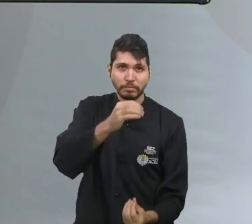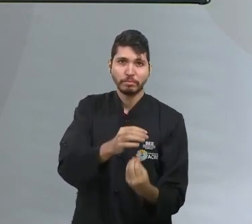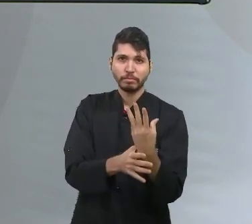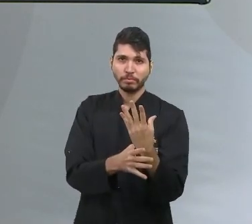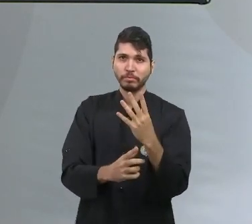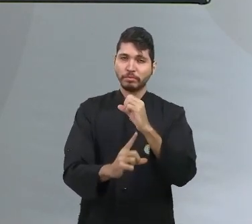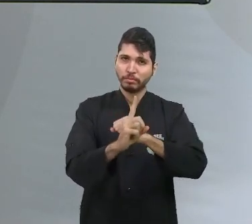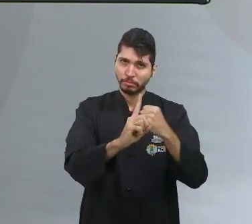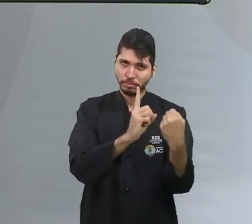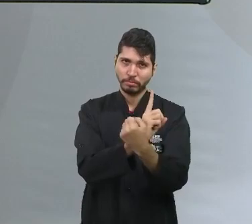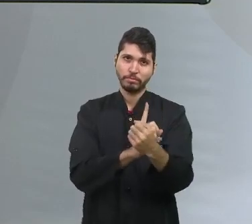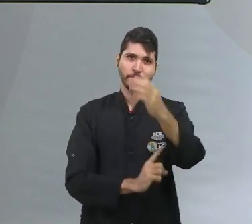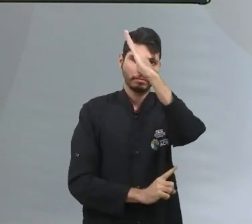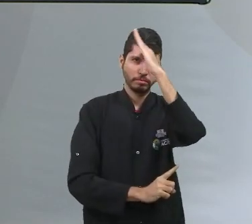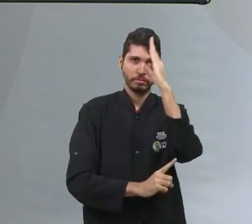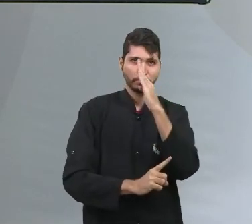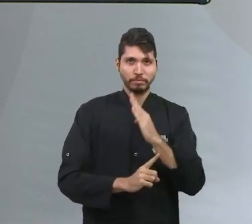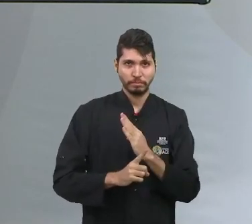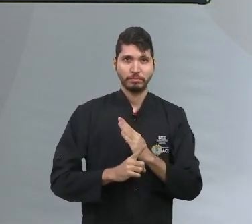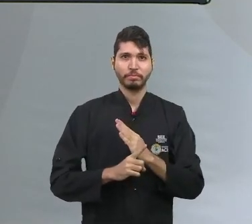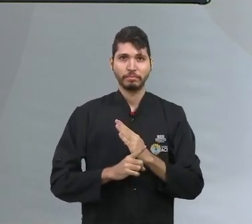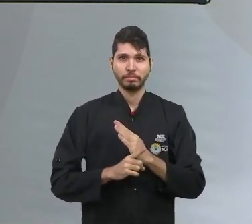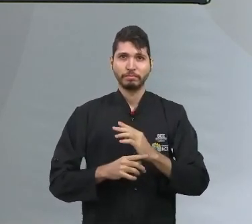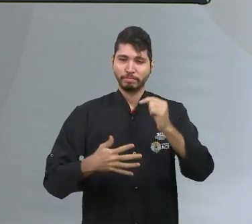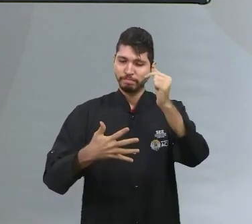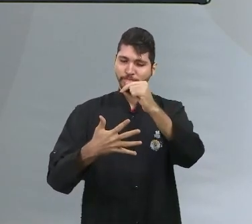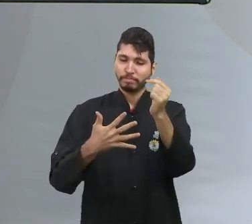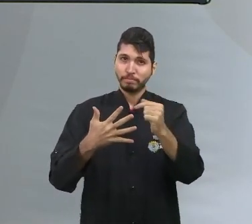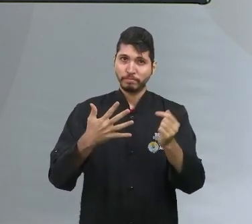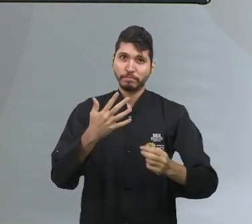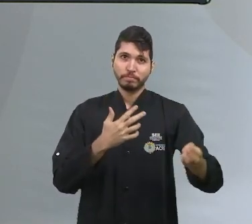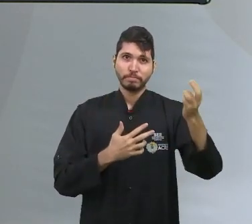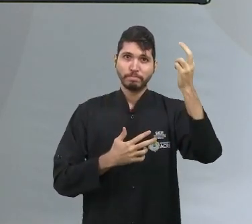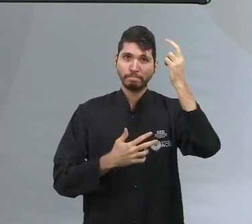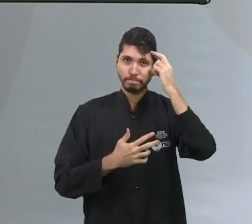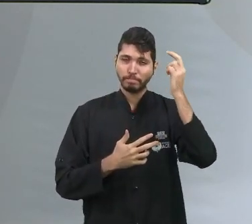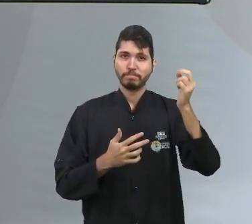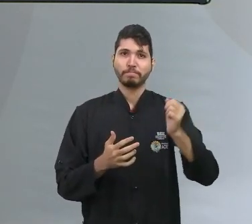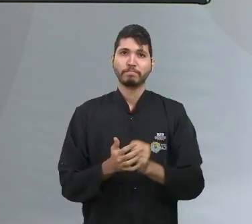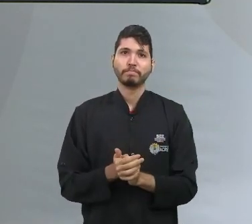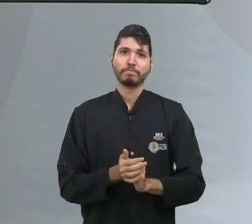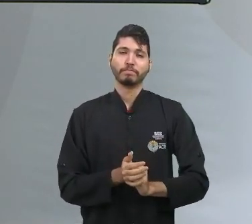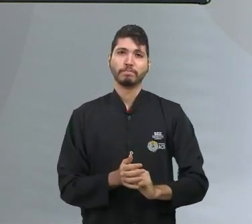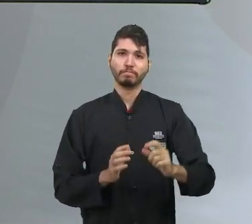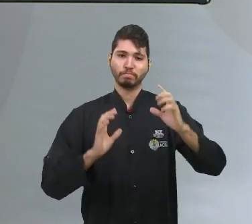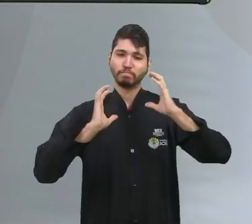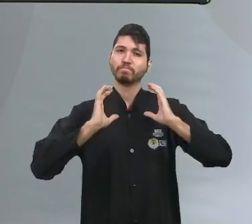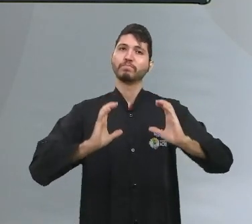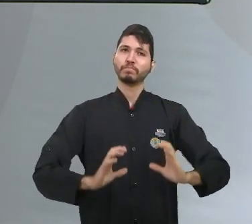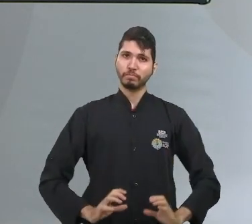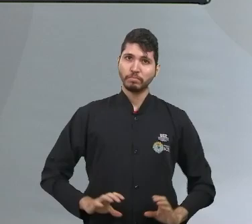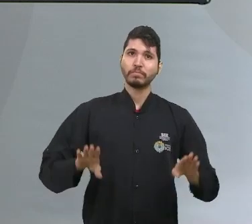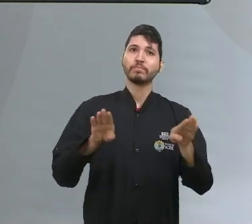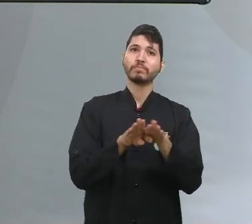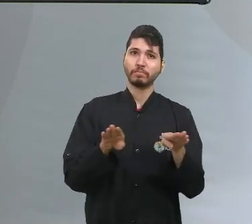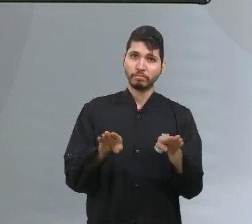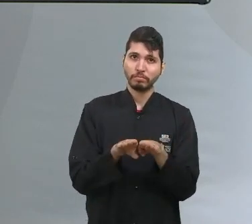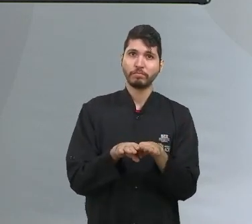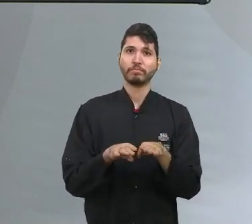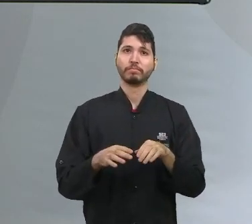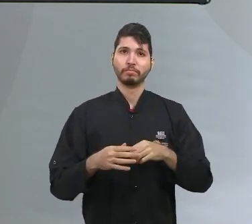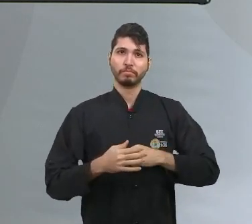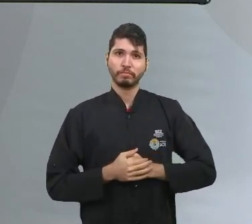sociedade brasileira. Nos seus aspectos culturais, nos seus padrões de comportamento, ainda